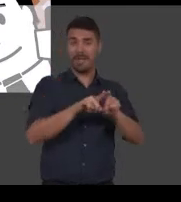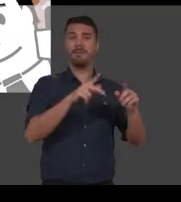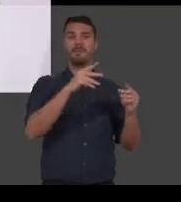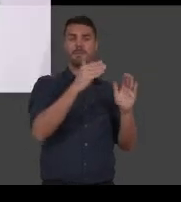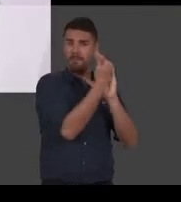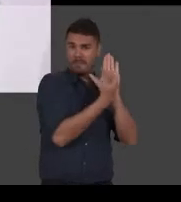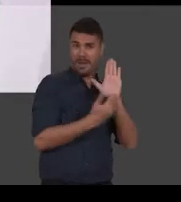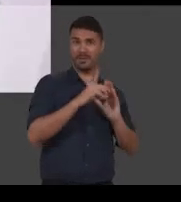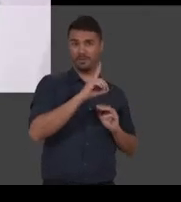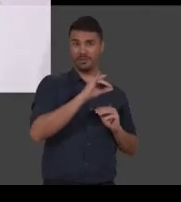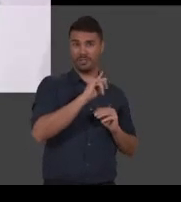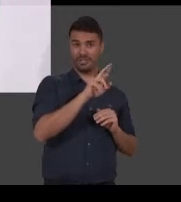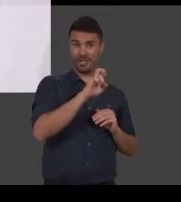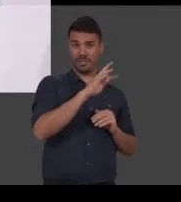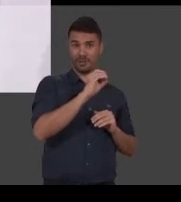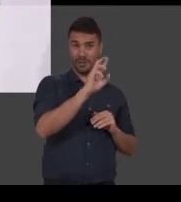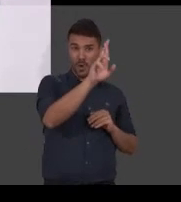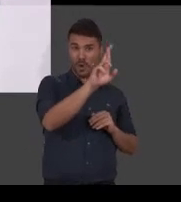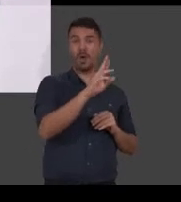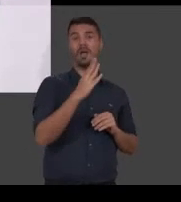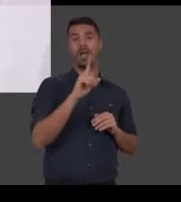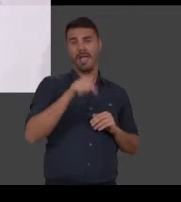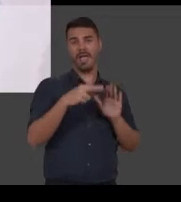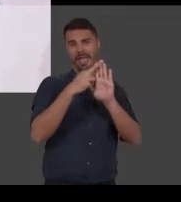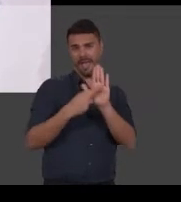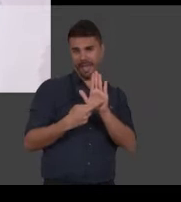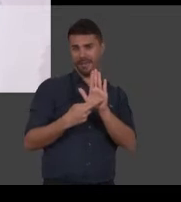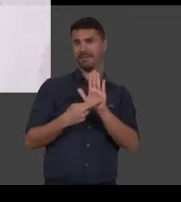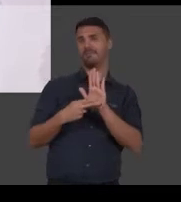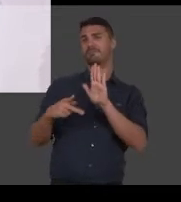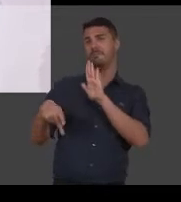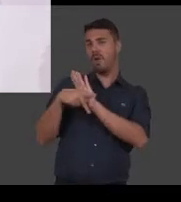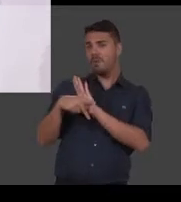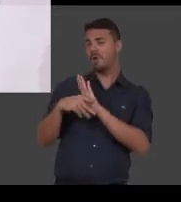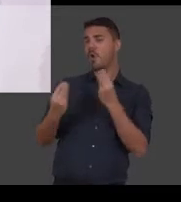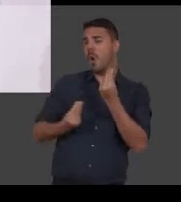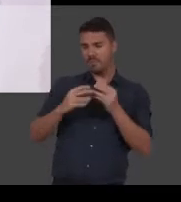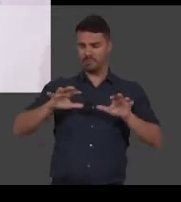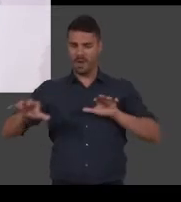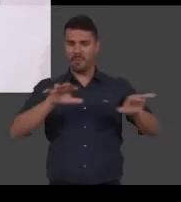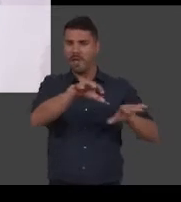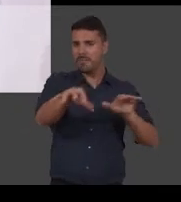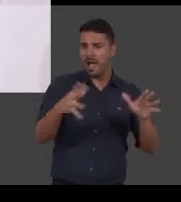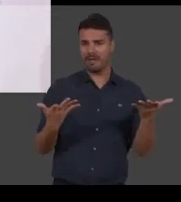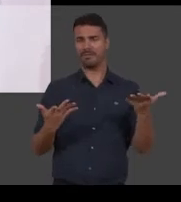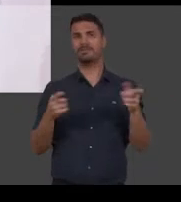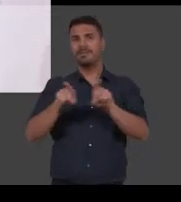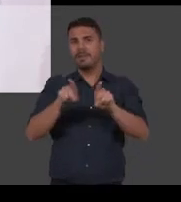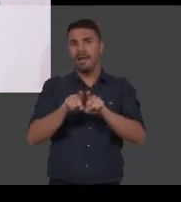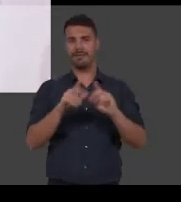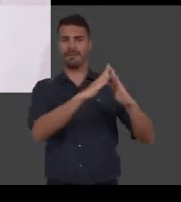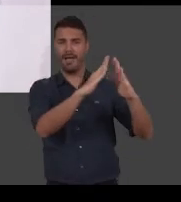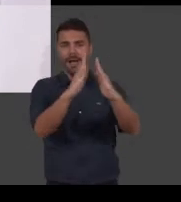Samuel? Eu sei! São as regras que definem a própria configuração da cidade, dizendo onde vão ficar os espaços comerciais,